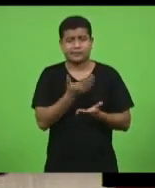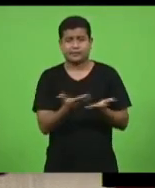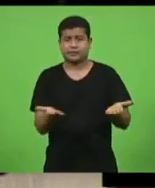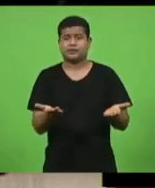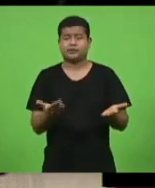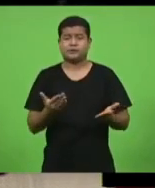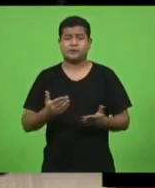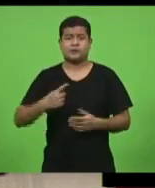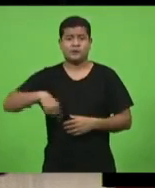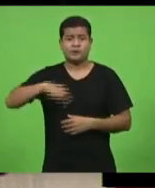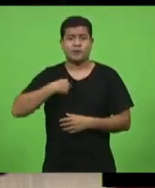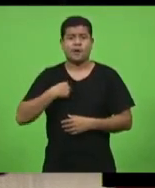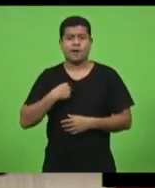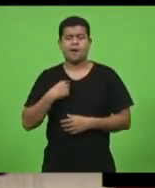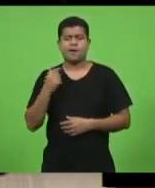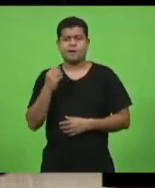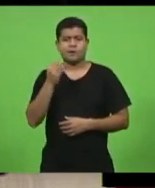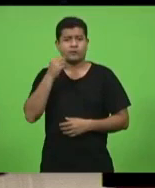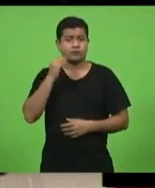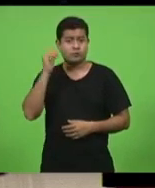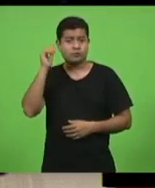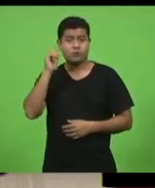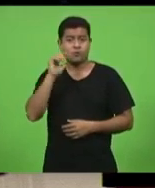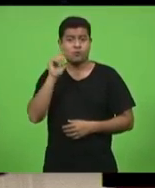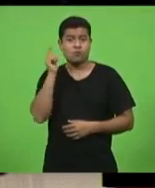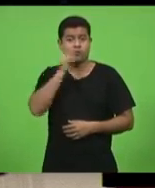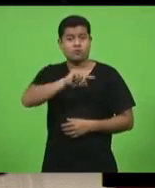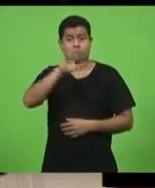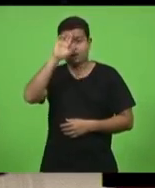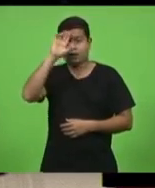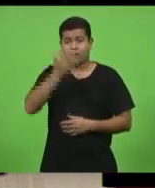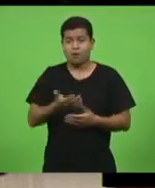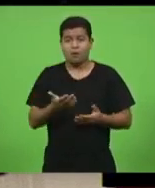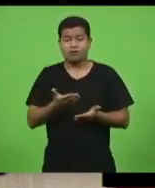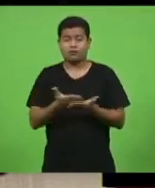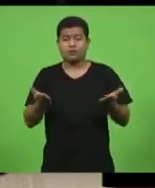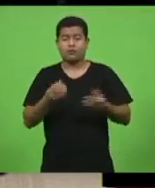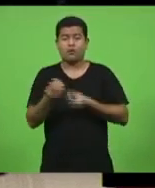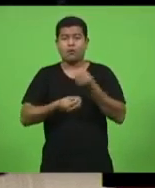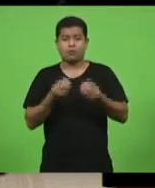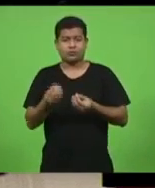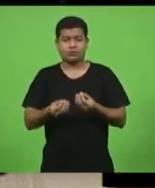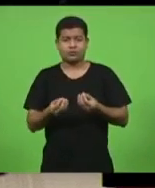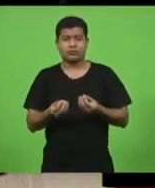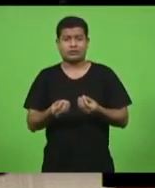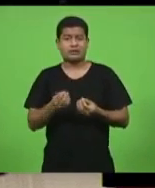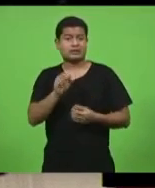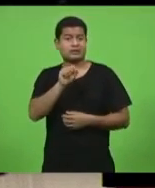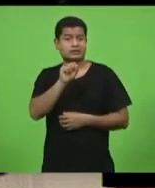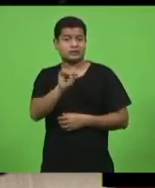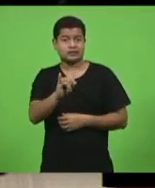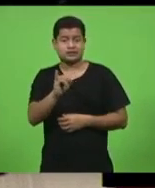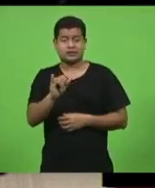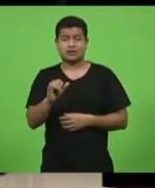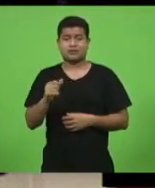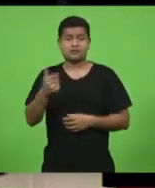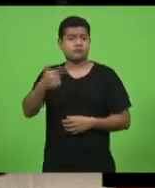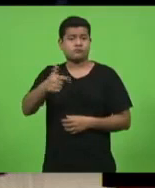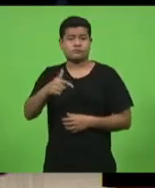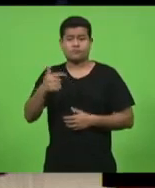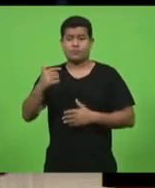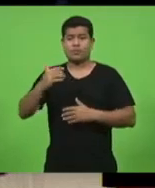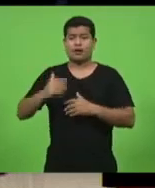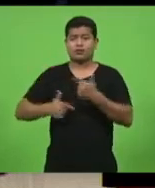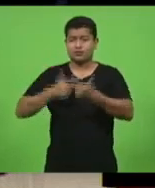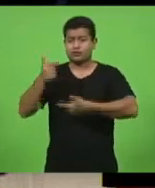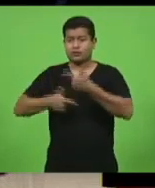resolver essa situação num período curto de tempo se nós não tivermos um trabalho ostensivo para a